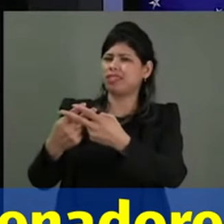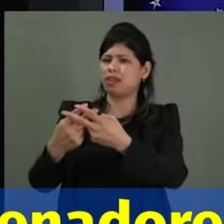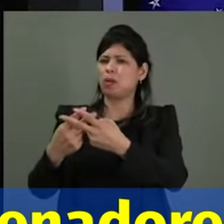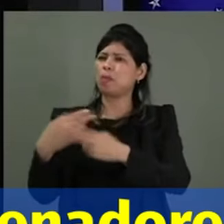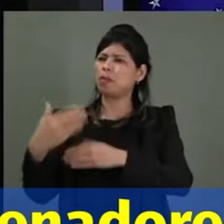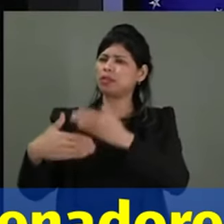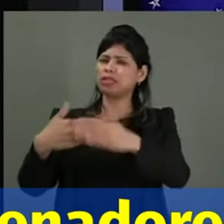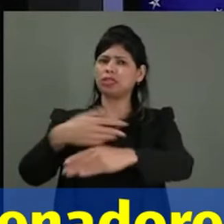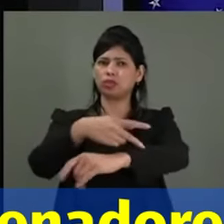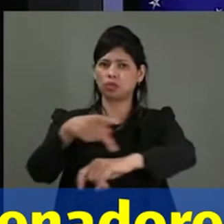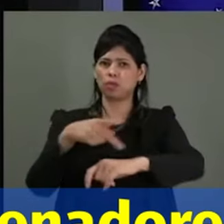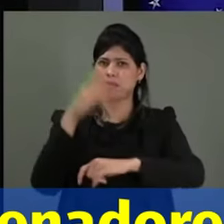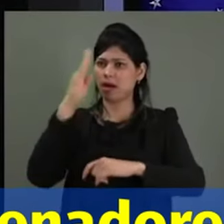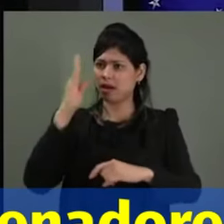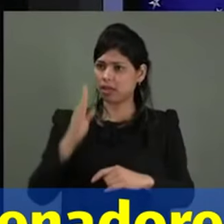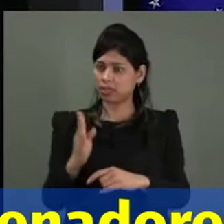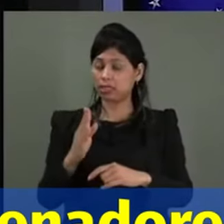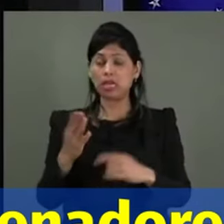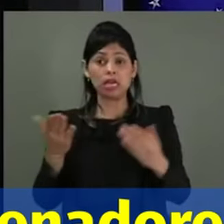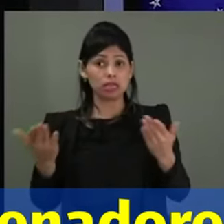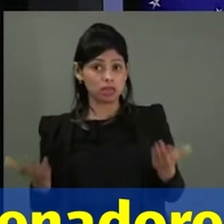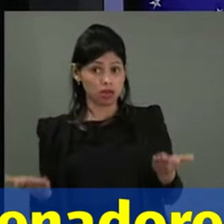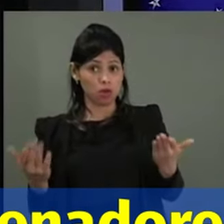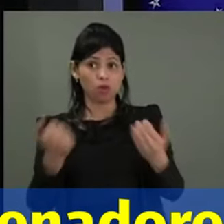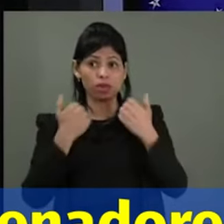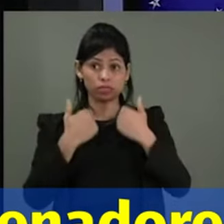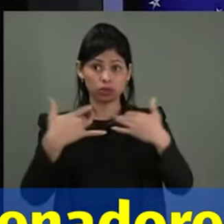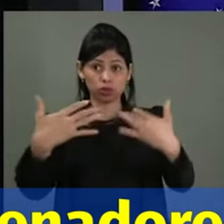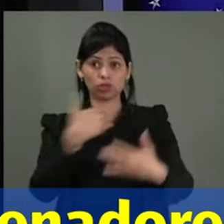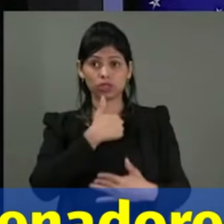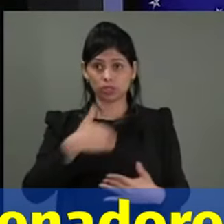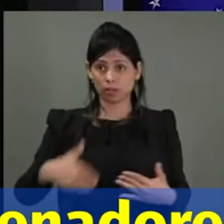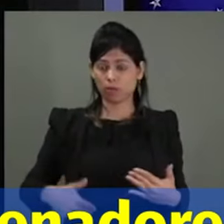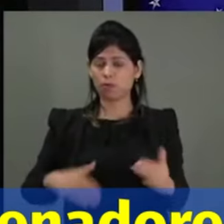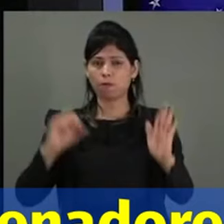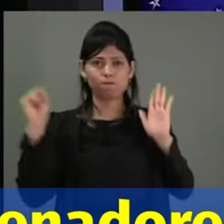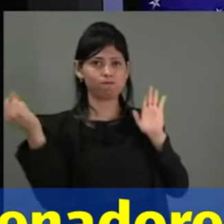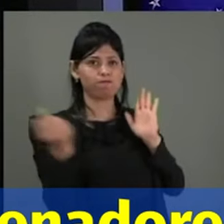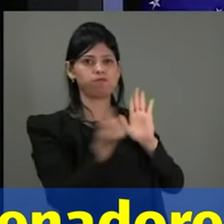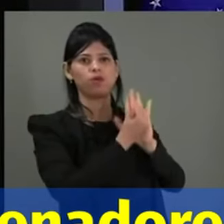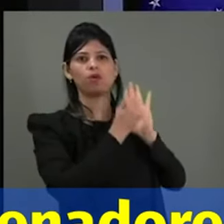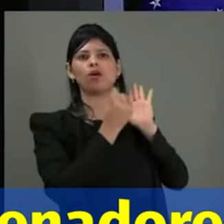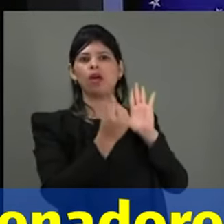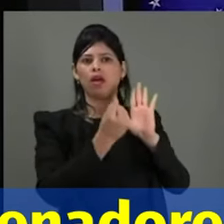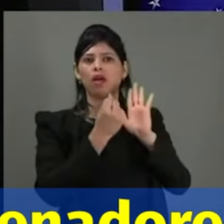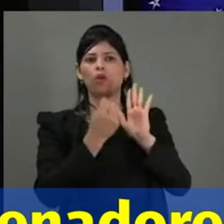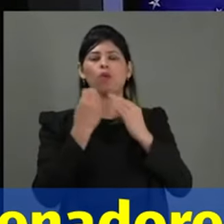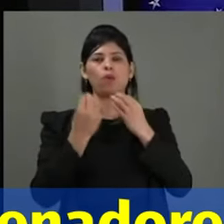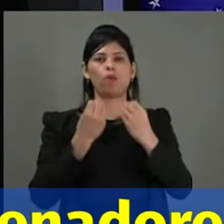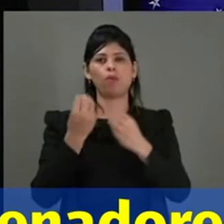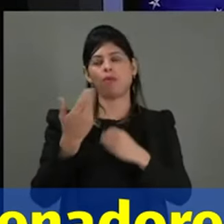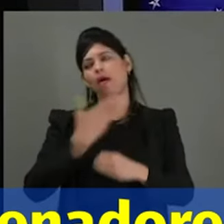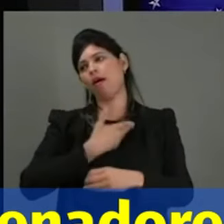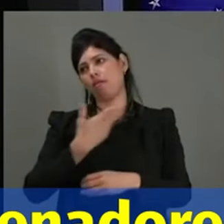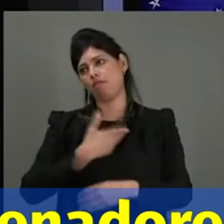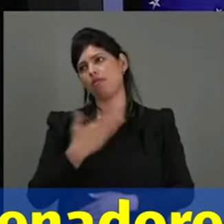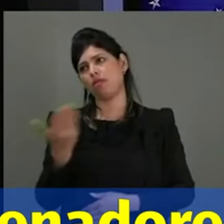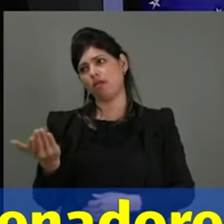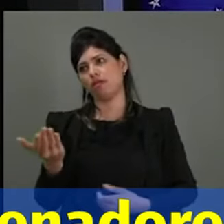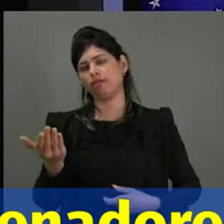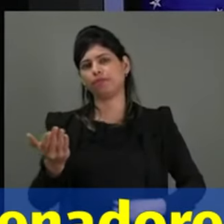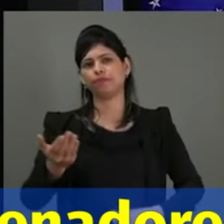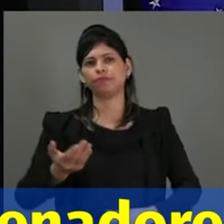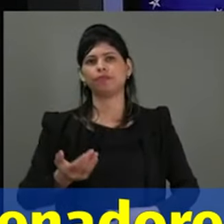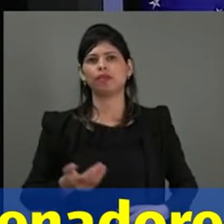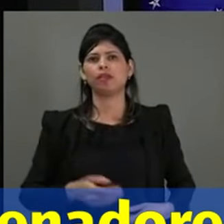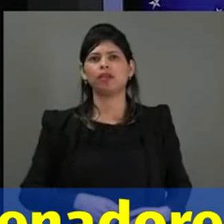E essa audiência pública foi marcante, senador, meu querido amigo Izalci, porque